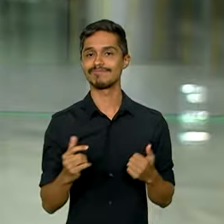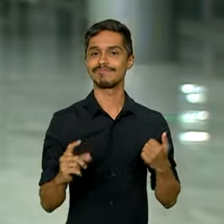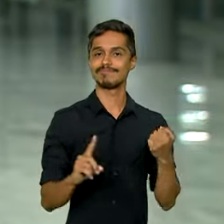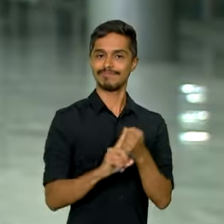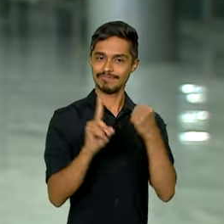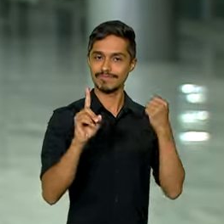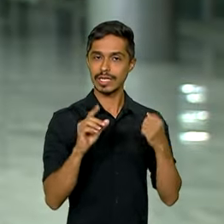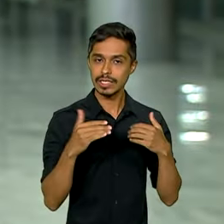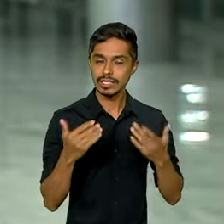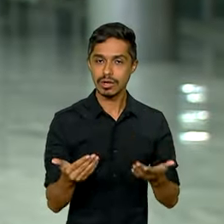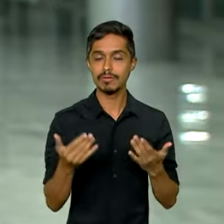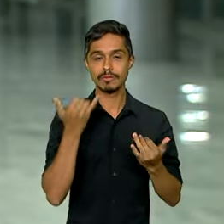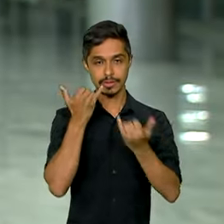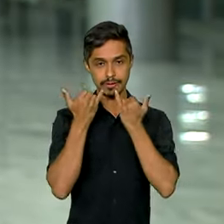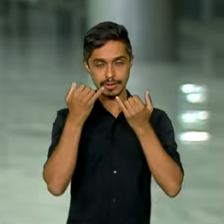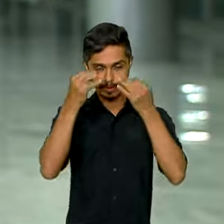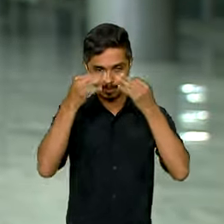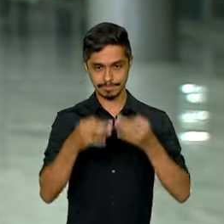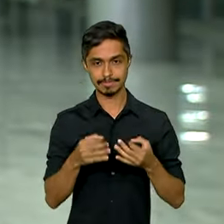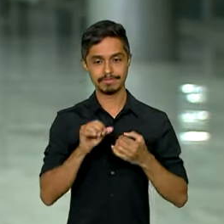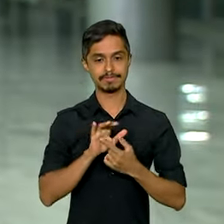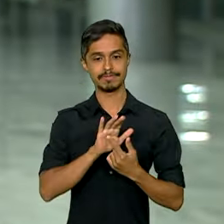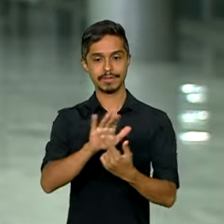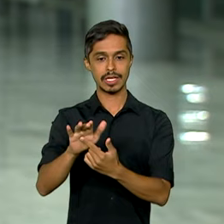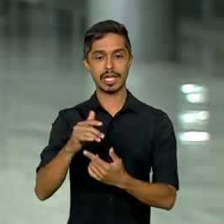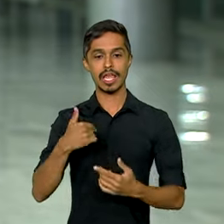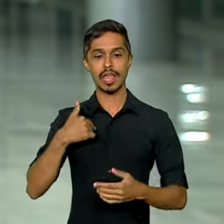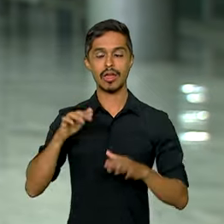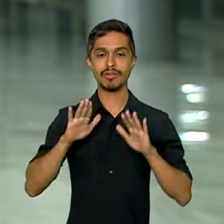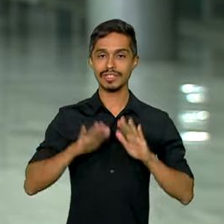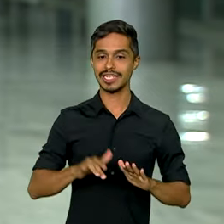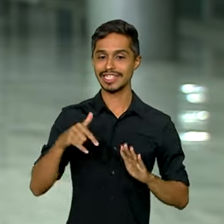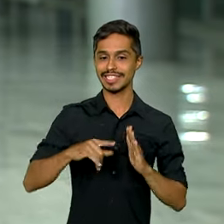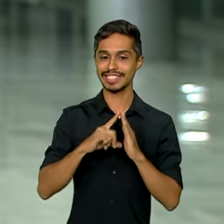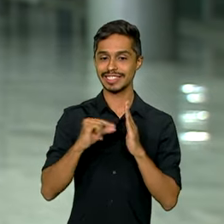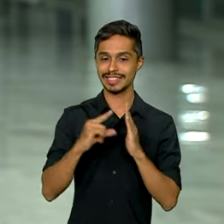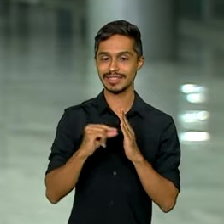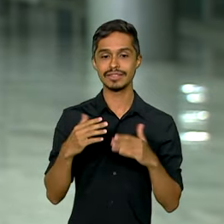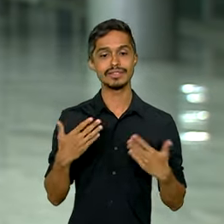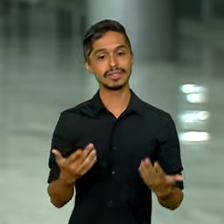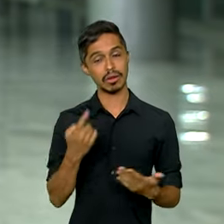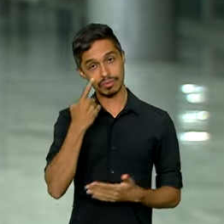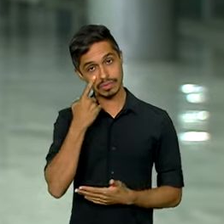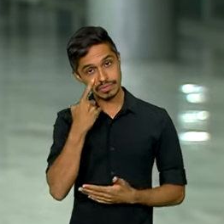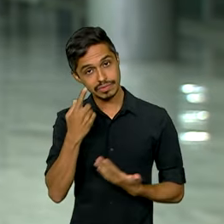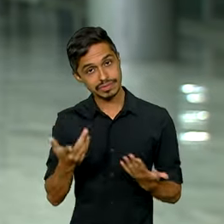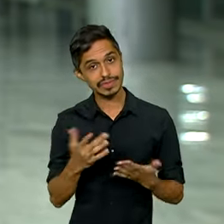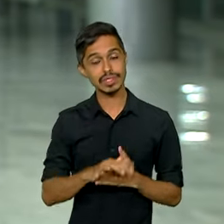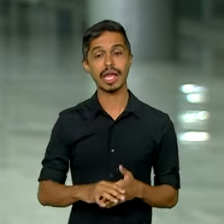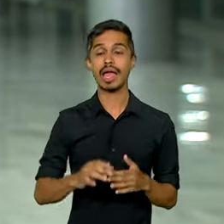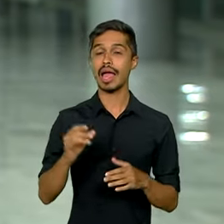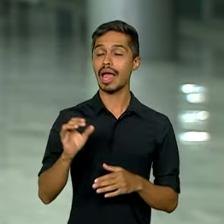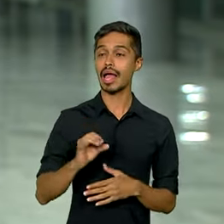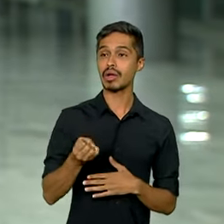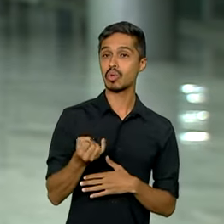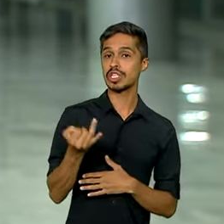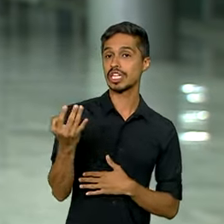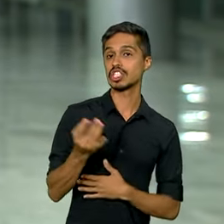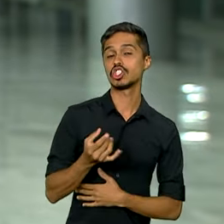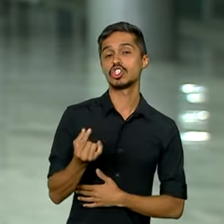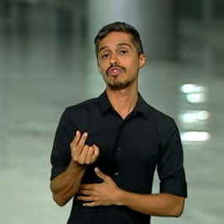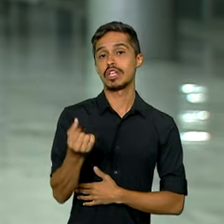a gente passar essa informação, por isso eu continuei aqui no Palácio do Planalto. Olha, Roberto, o índice de preços ao